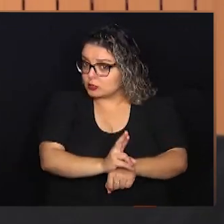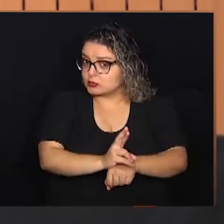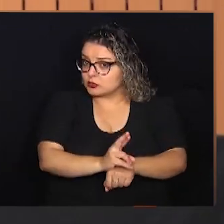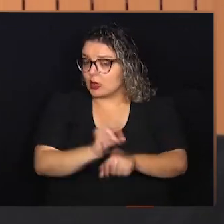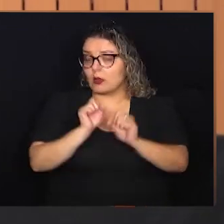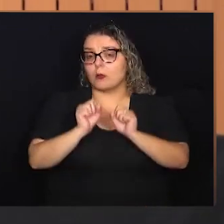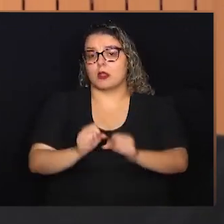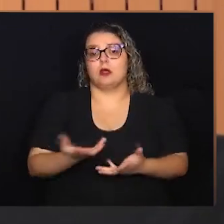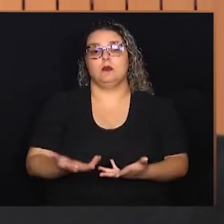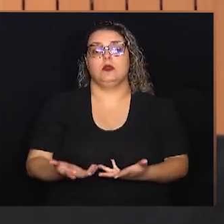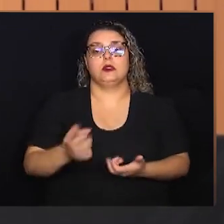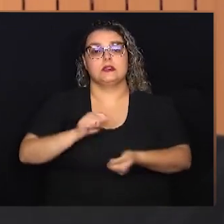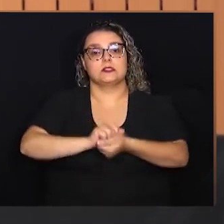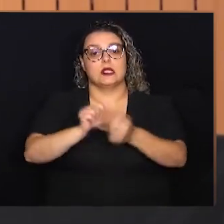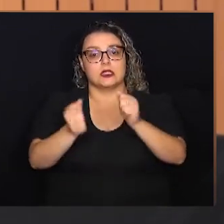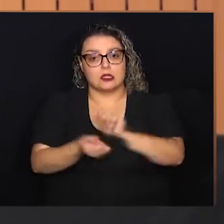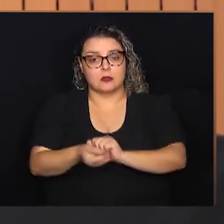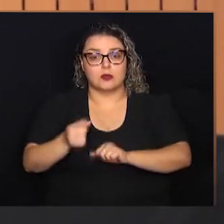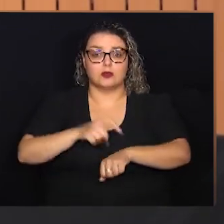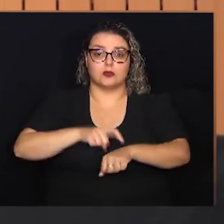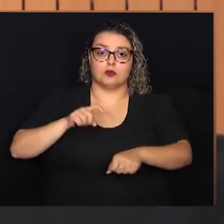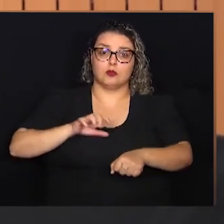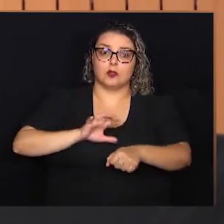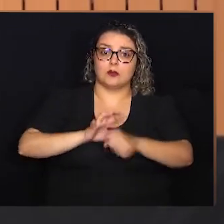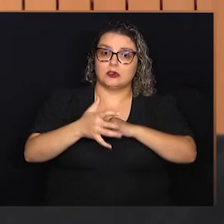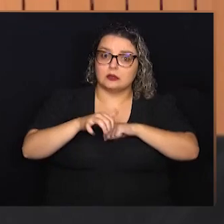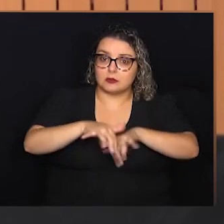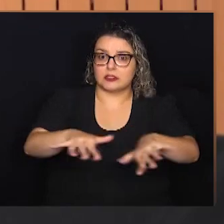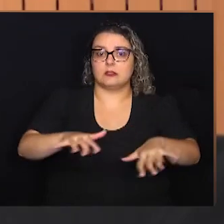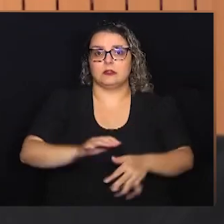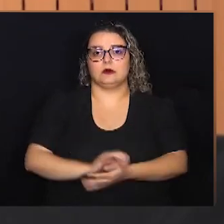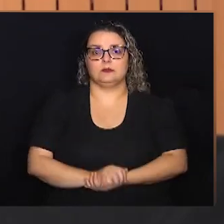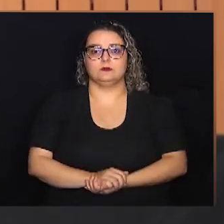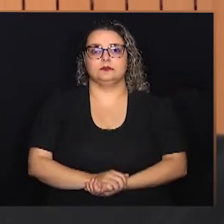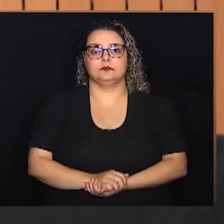para que pudessem se refazer durante a pandemia.